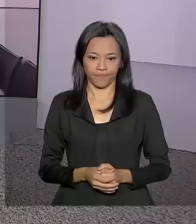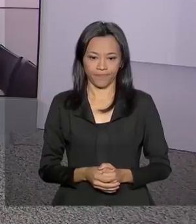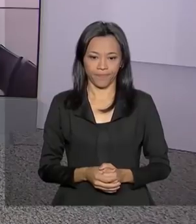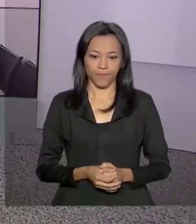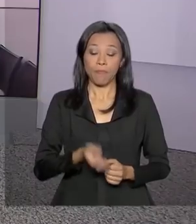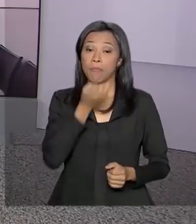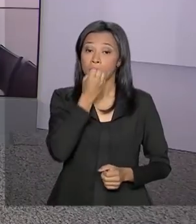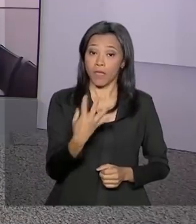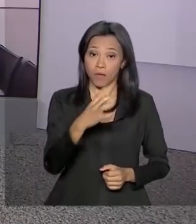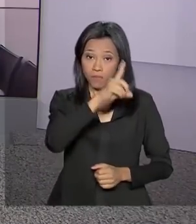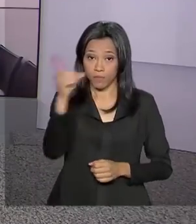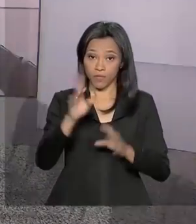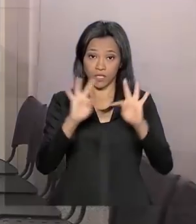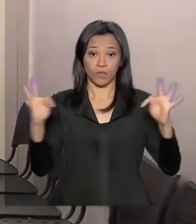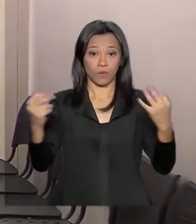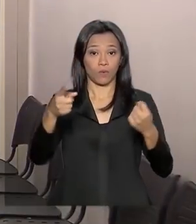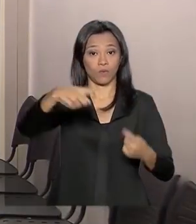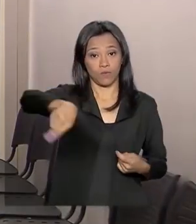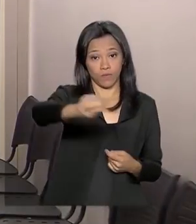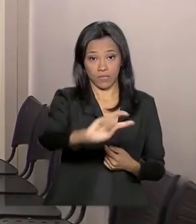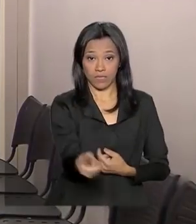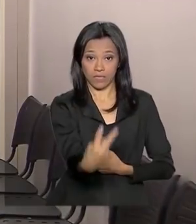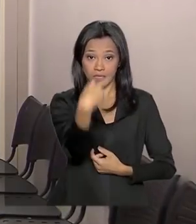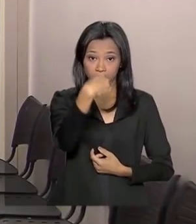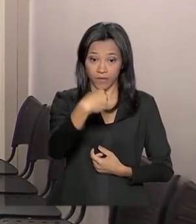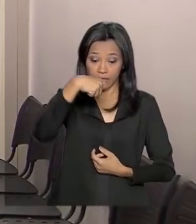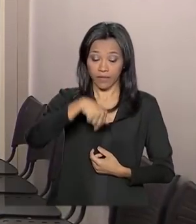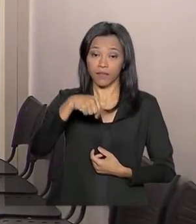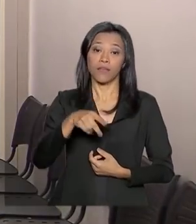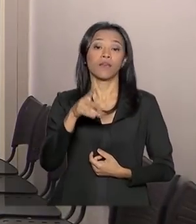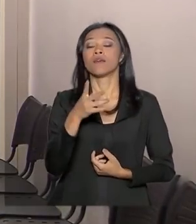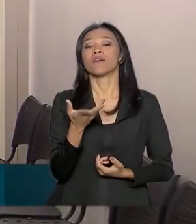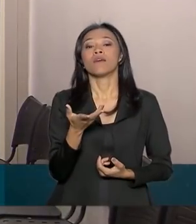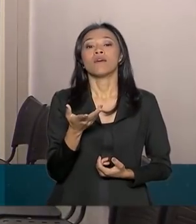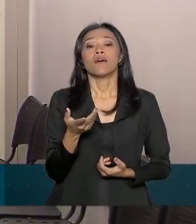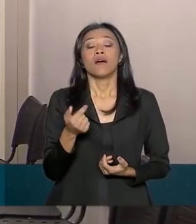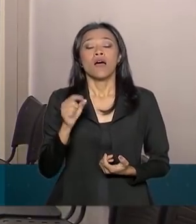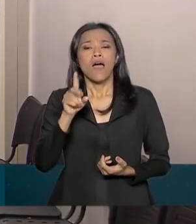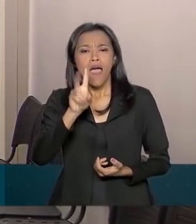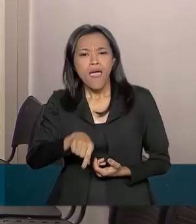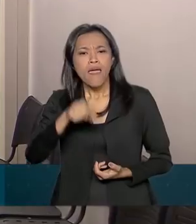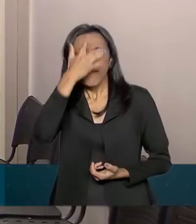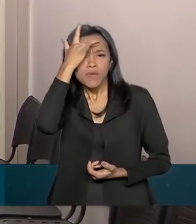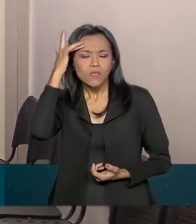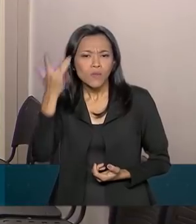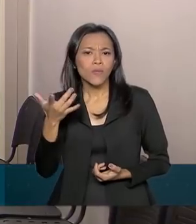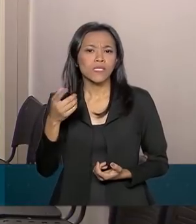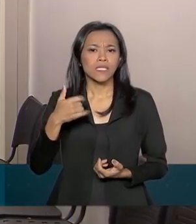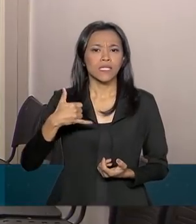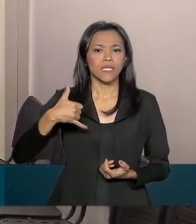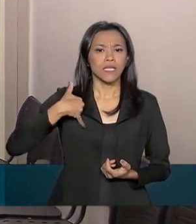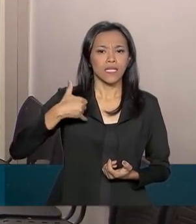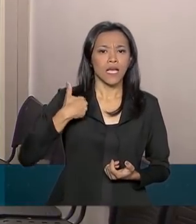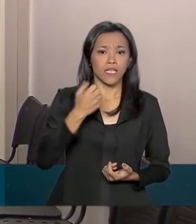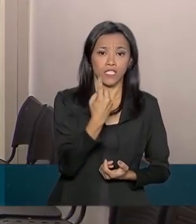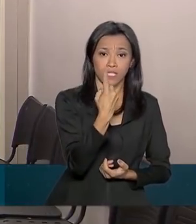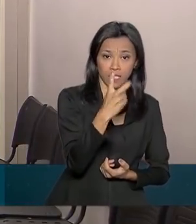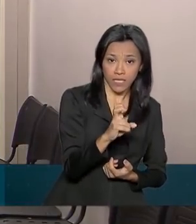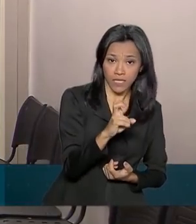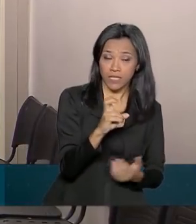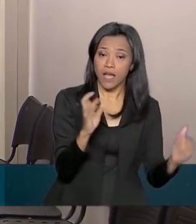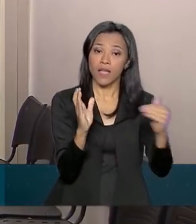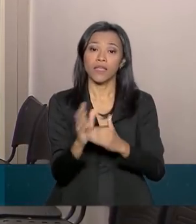Bom dia, Carla. Bom dia a todos que acompanham o Brasil em Dia. São justamente aquelas pessoas que têm entre 15 e 29